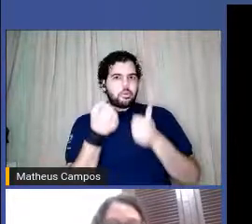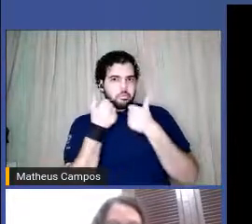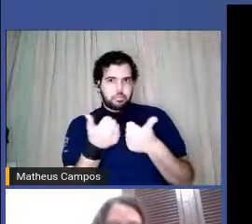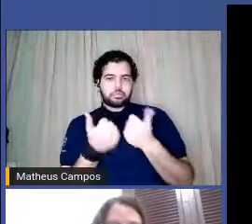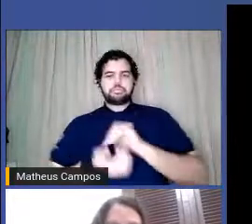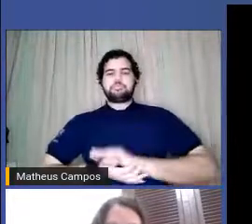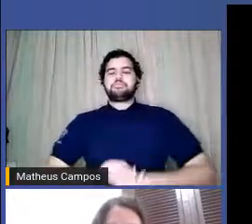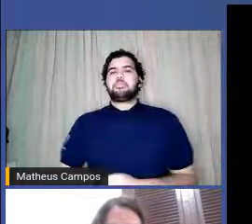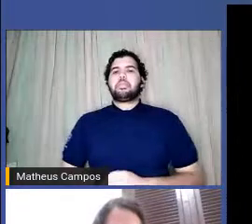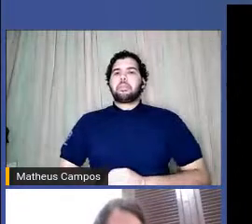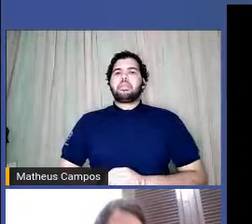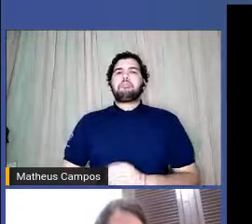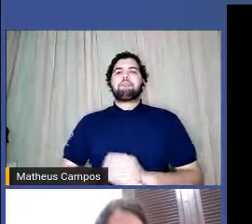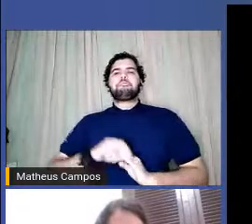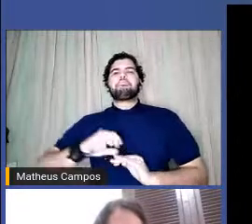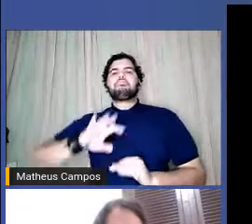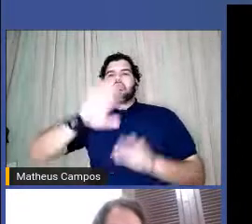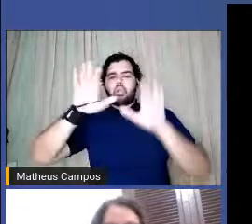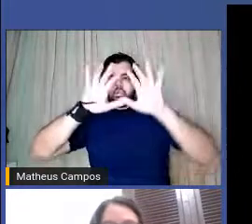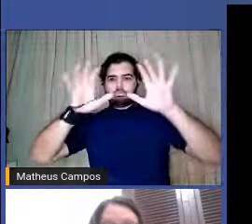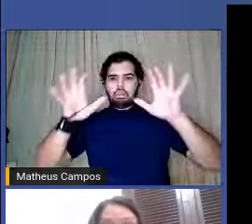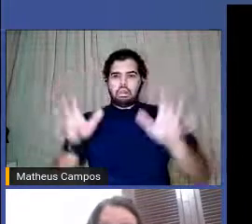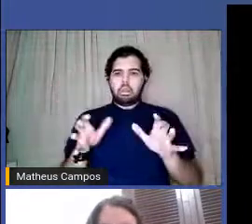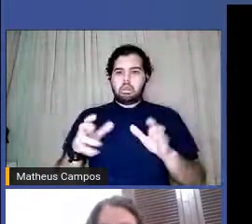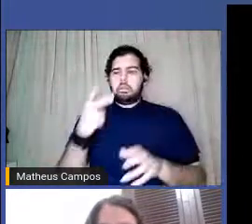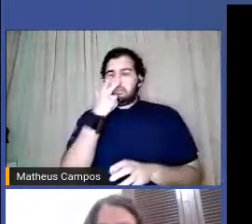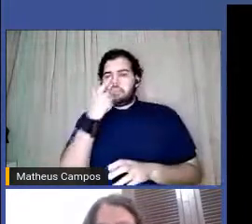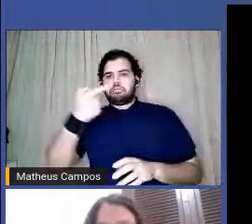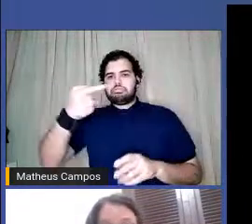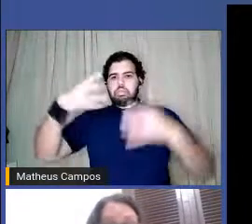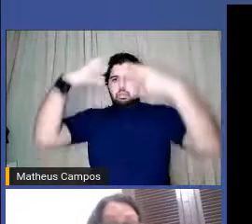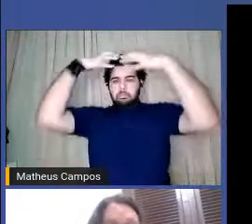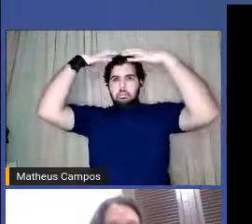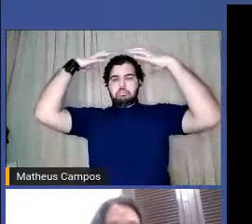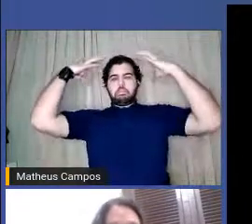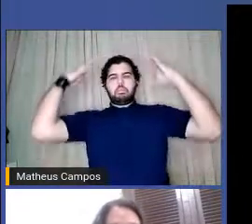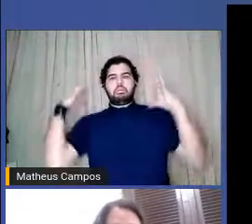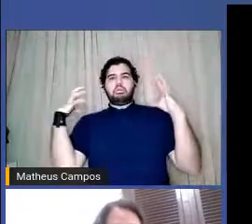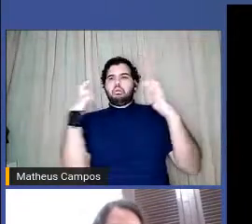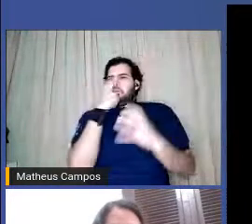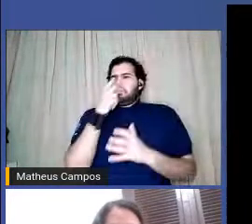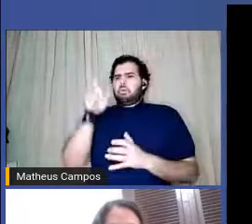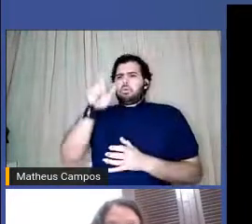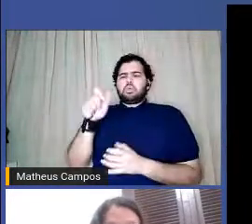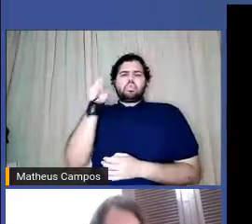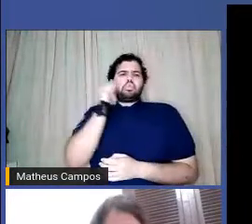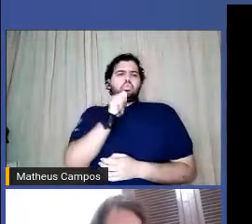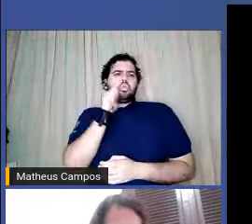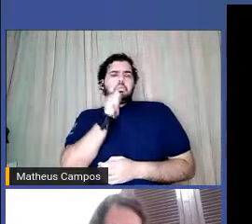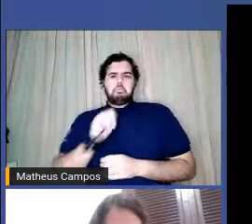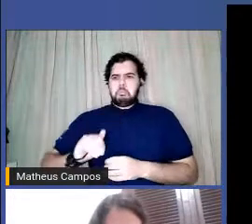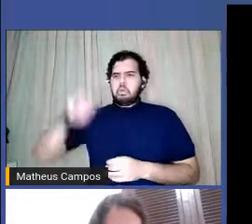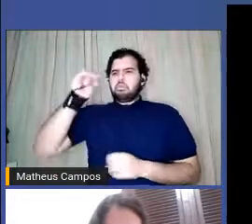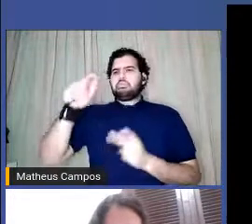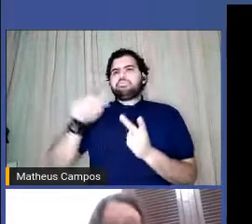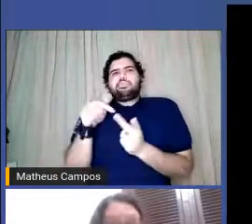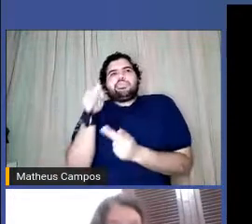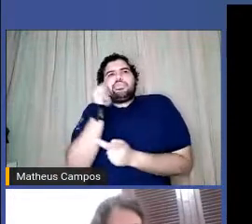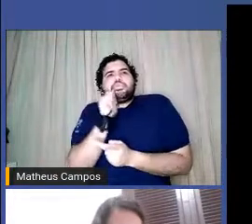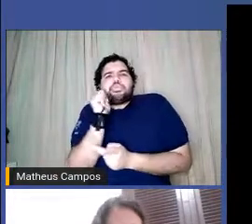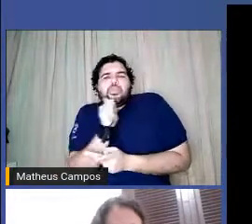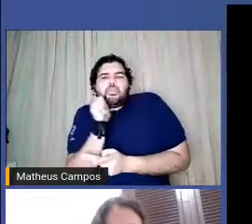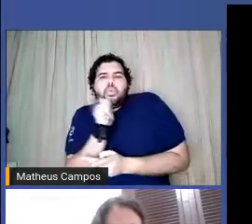Bicha de Sete Cabeças. Pode ser por ela ser mulher demais, menina demais,